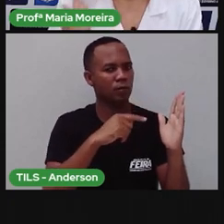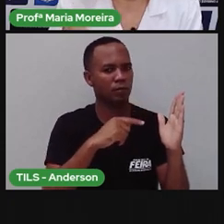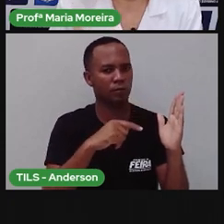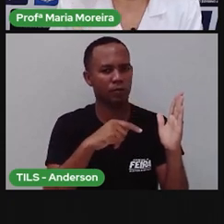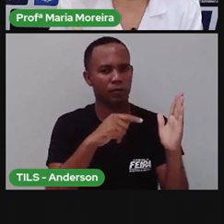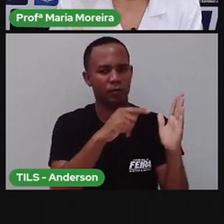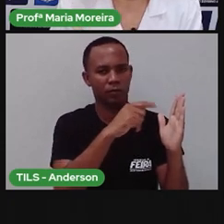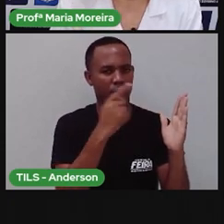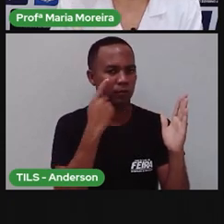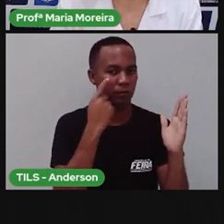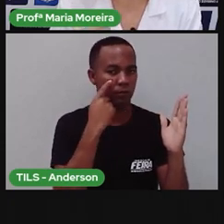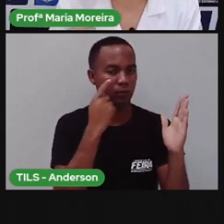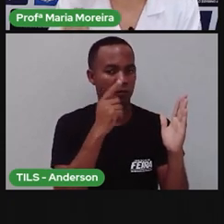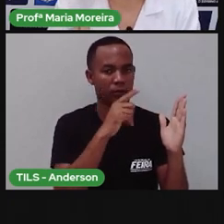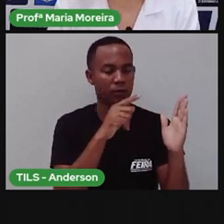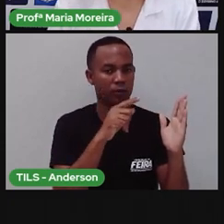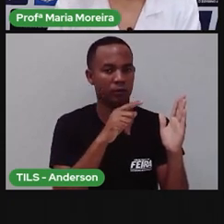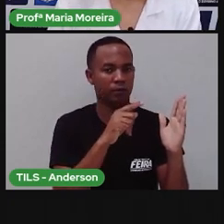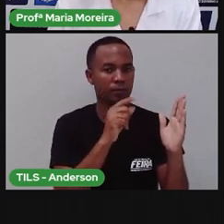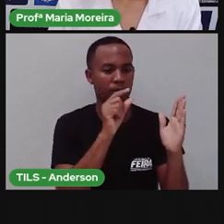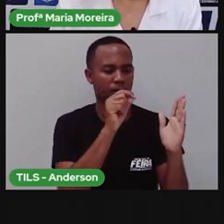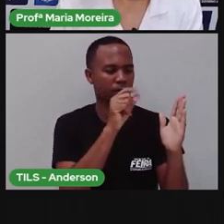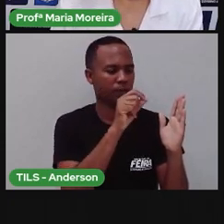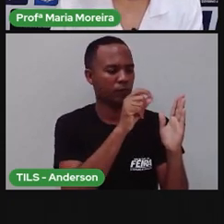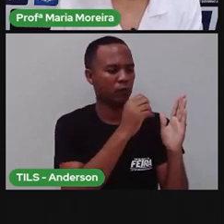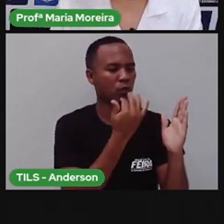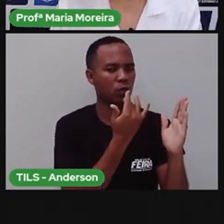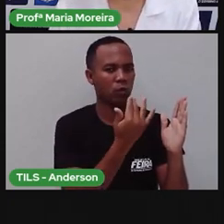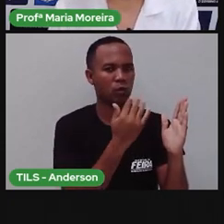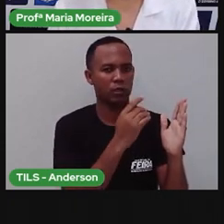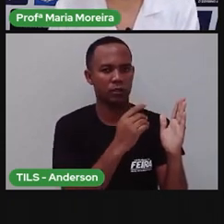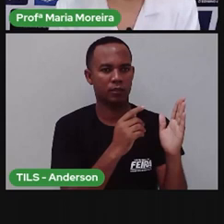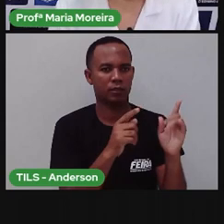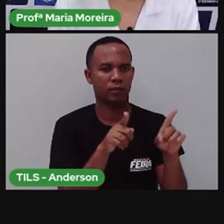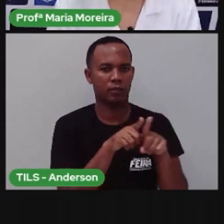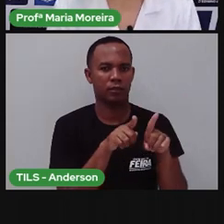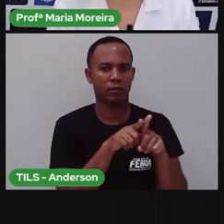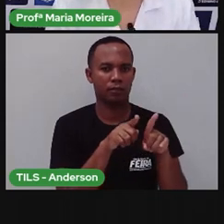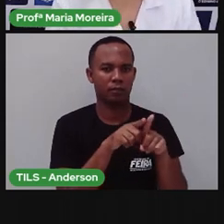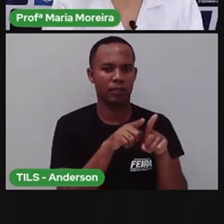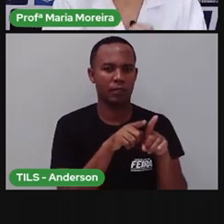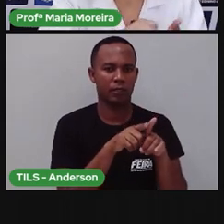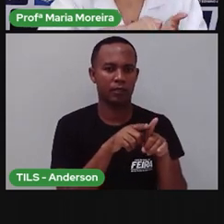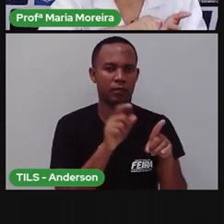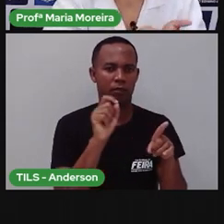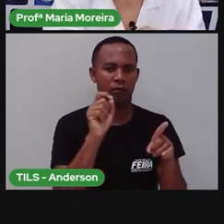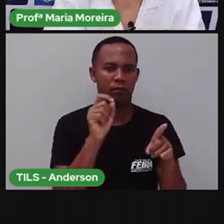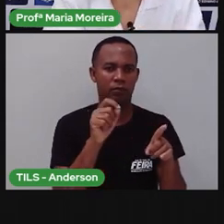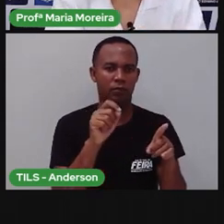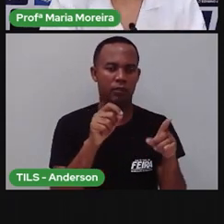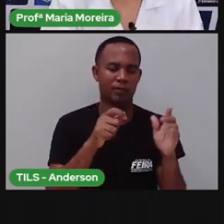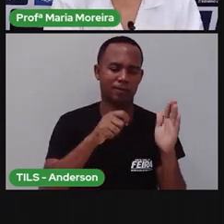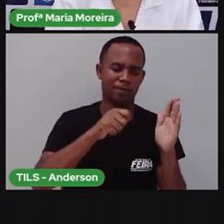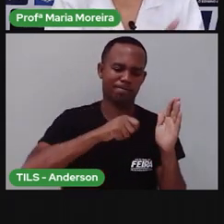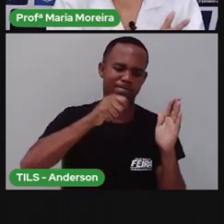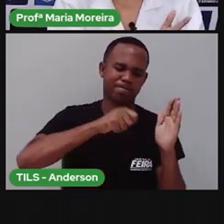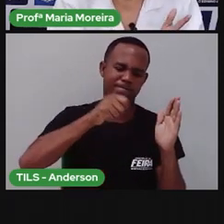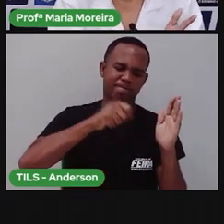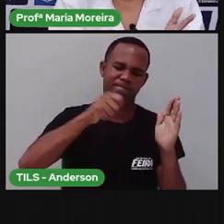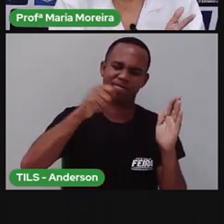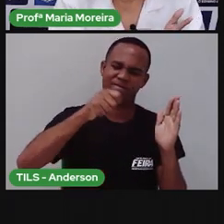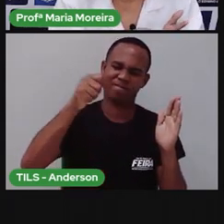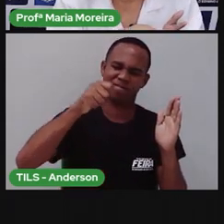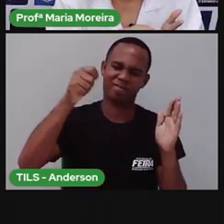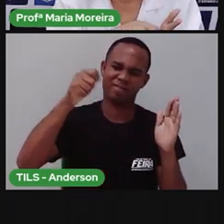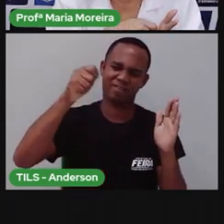Que eram essas paredes das cavernas, com pigmentos. E por gravuras feitas nas rochas. Então, ele chegava lá e ia riscando. Quem nunca